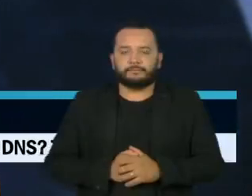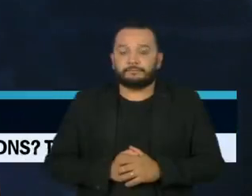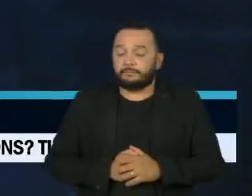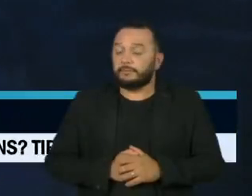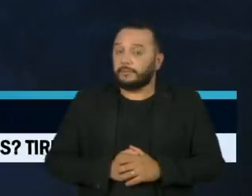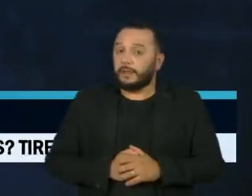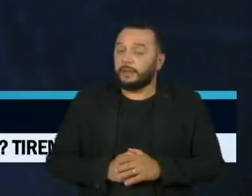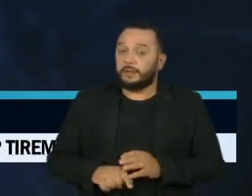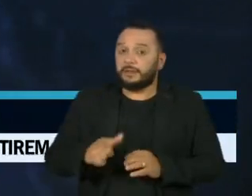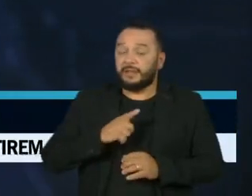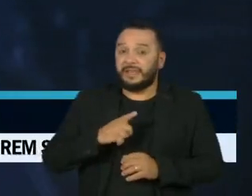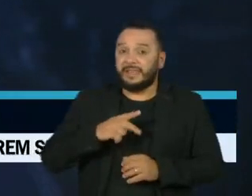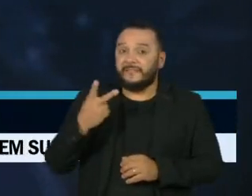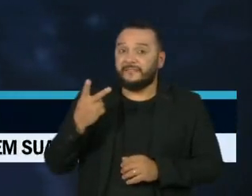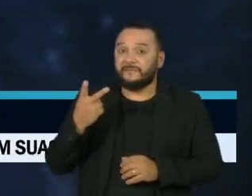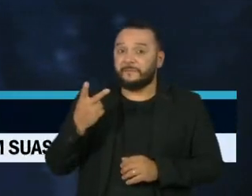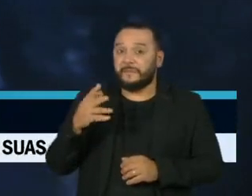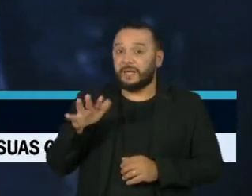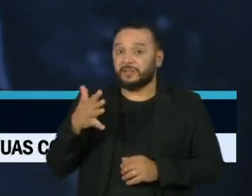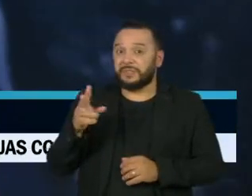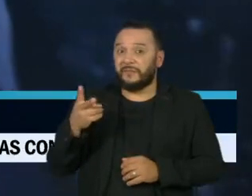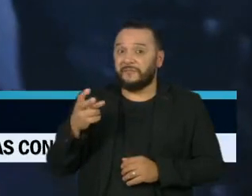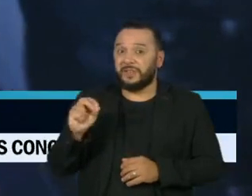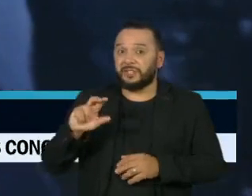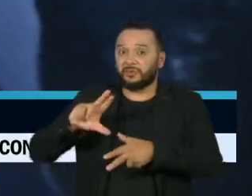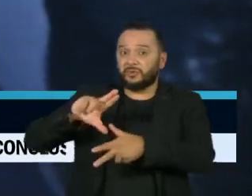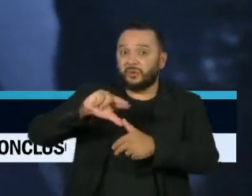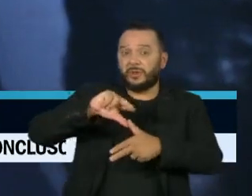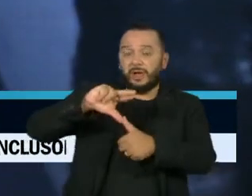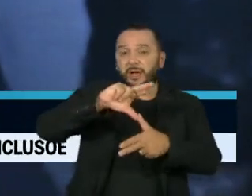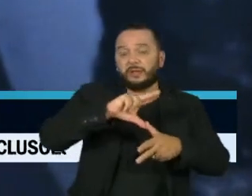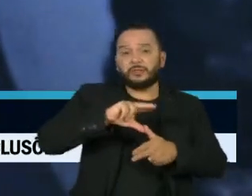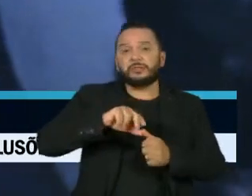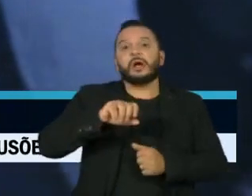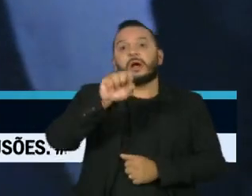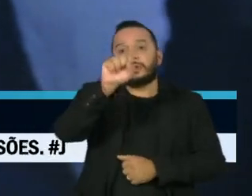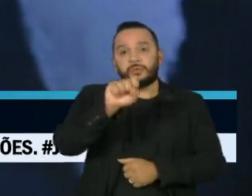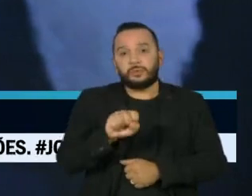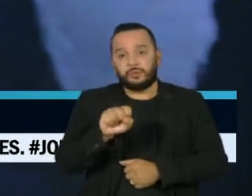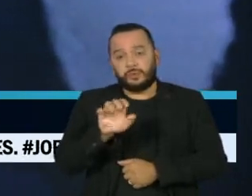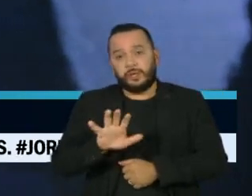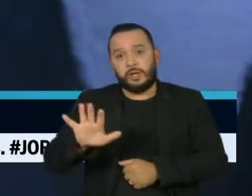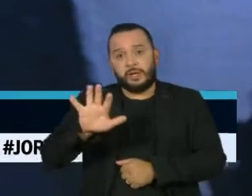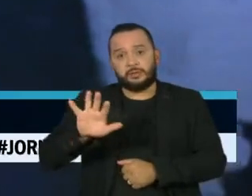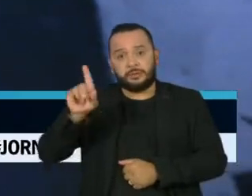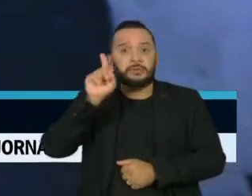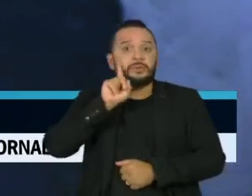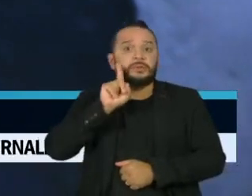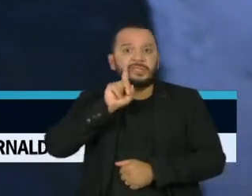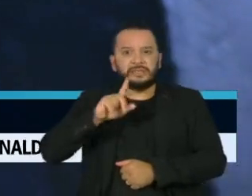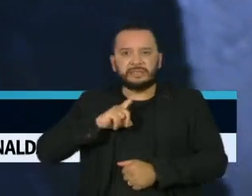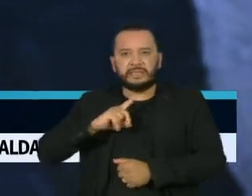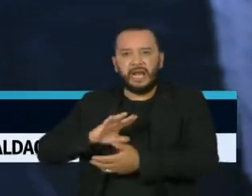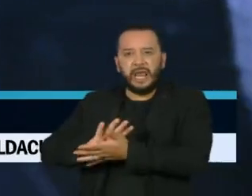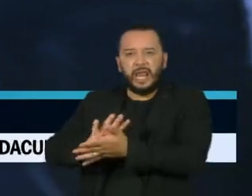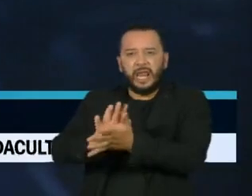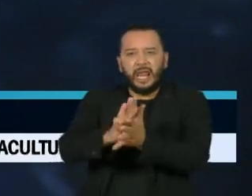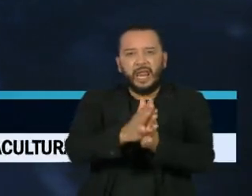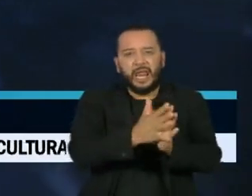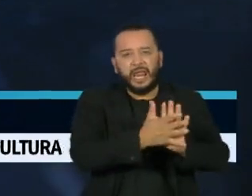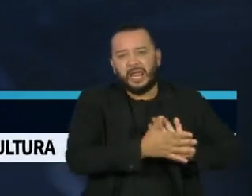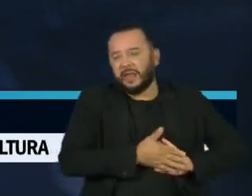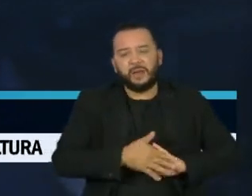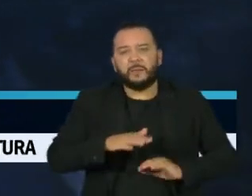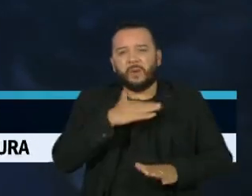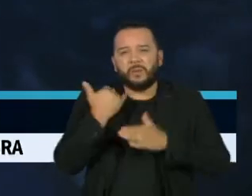A série de pelo menos 20 tornados atingiu a região sudeste dos Estados Unidos e deixou um rastro de destruição e dezenas de mortos.